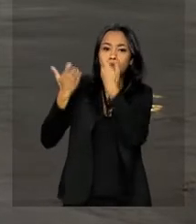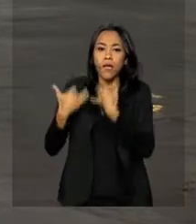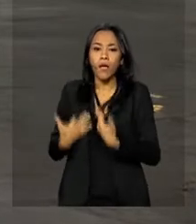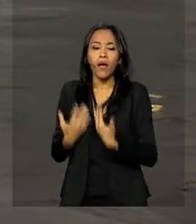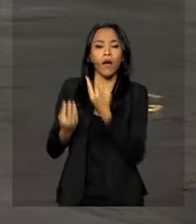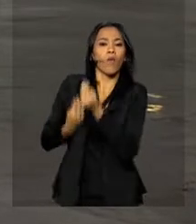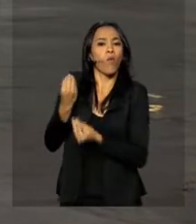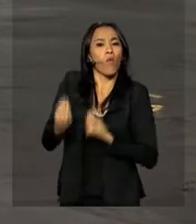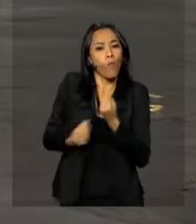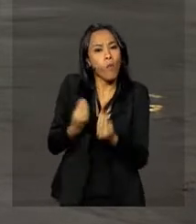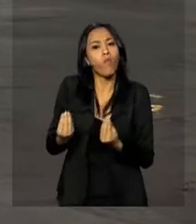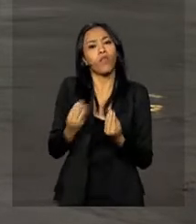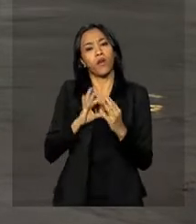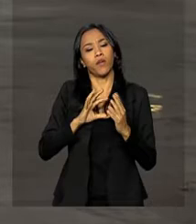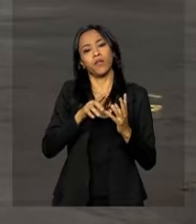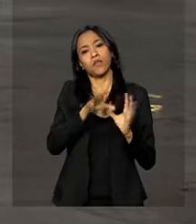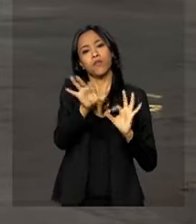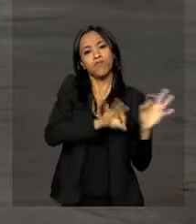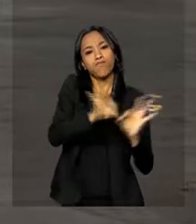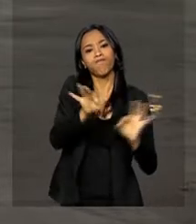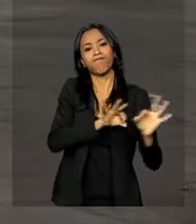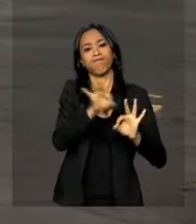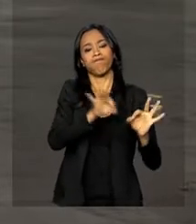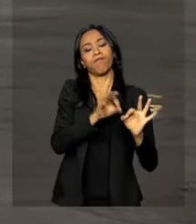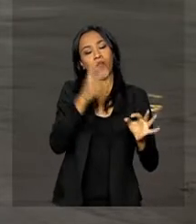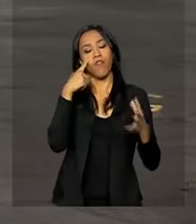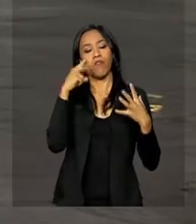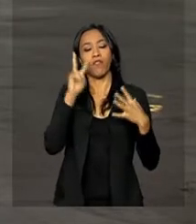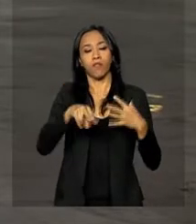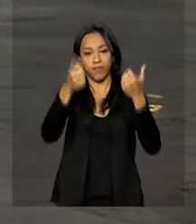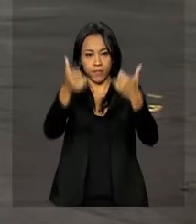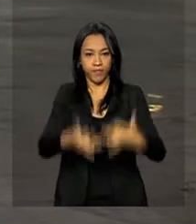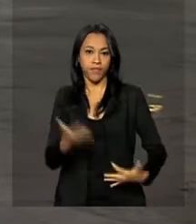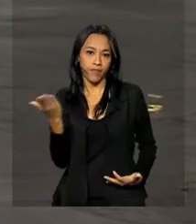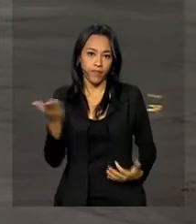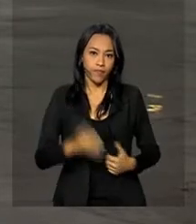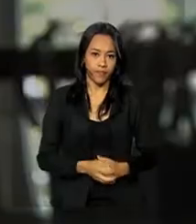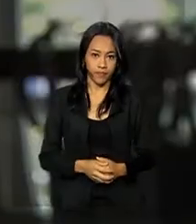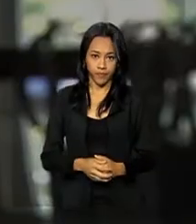de acolhimento dos imigrantes venezuelanos. Vamos ouvir o que ela disse.